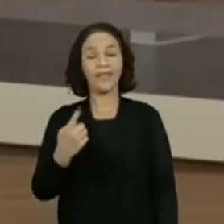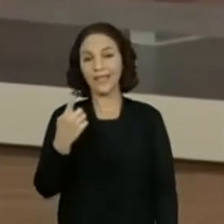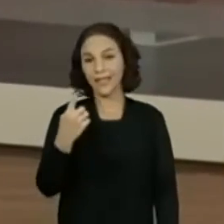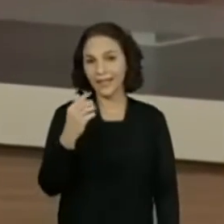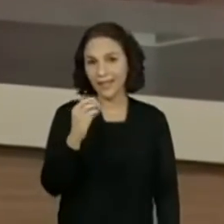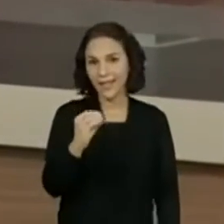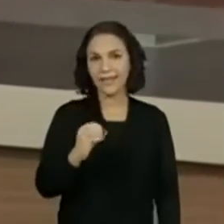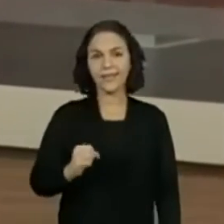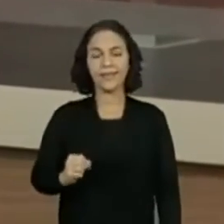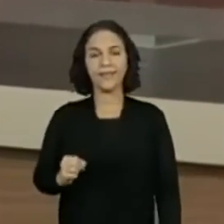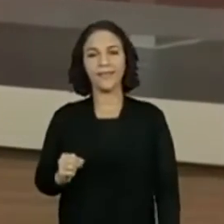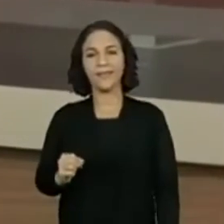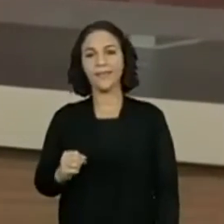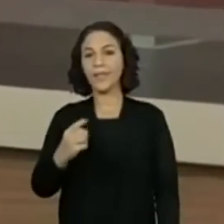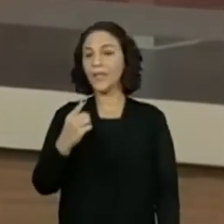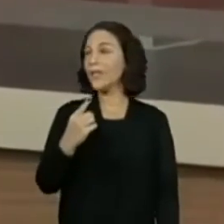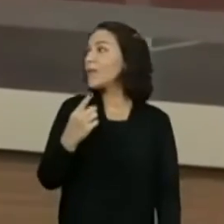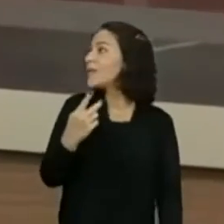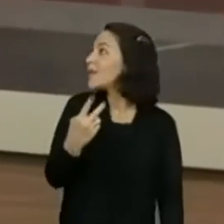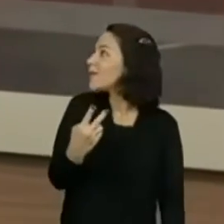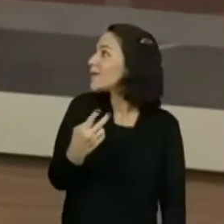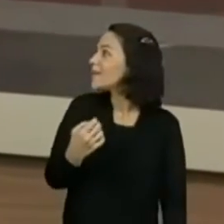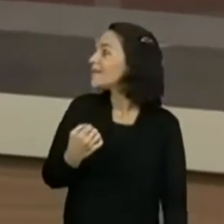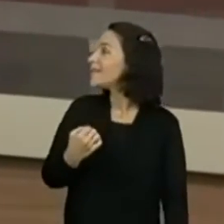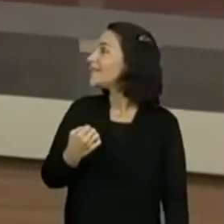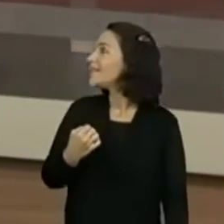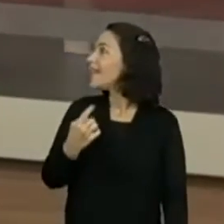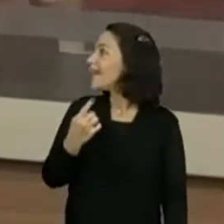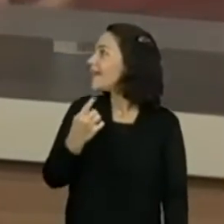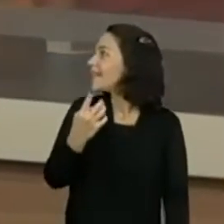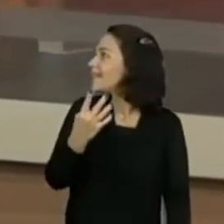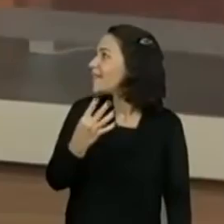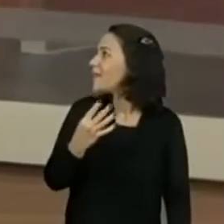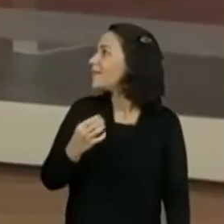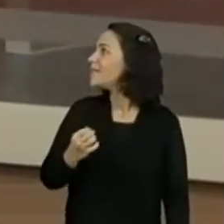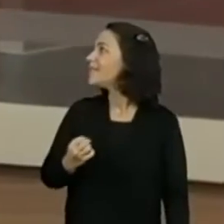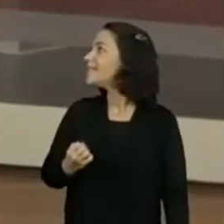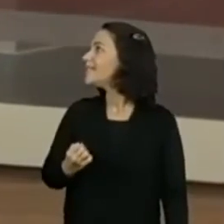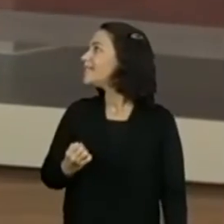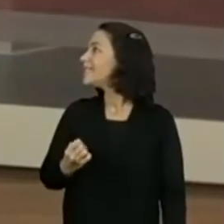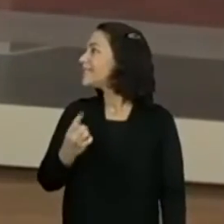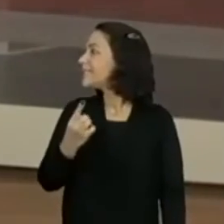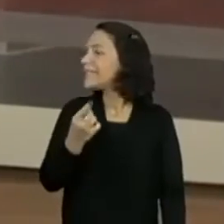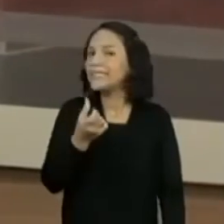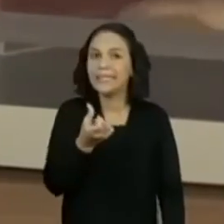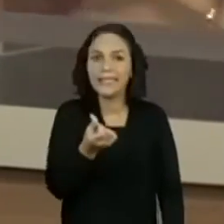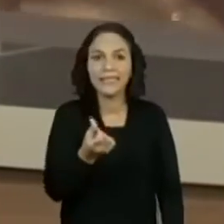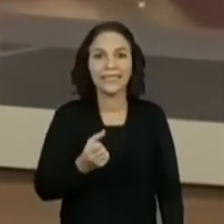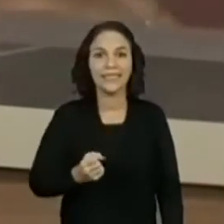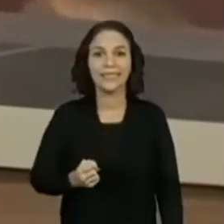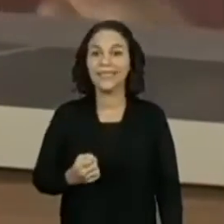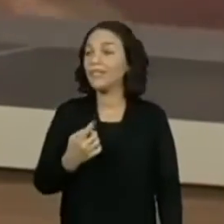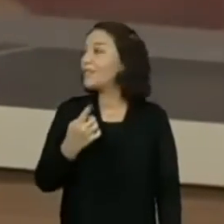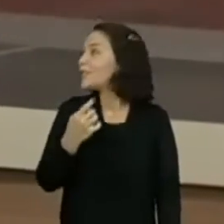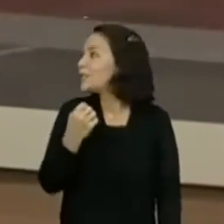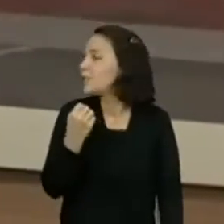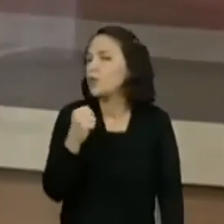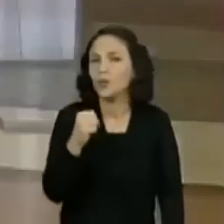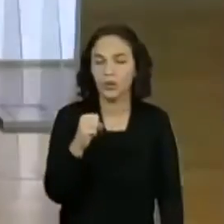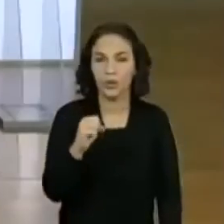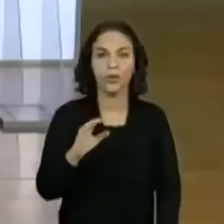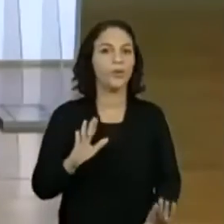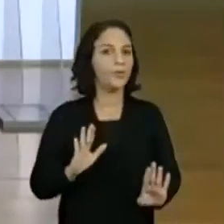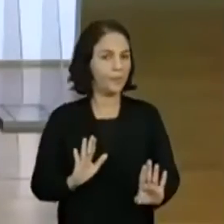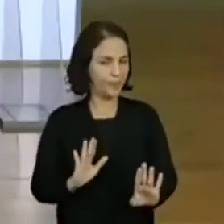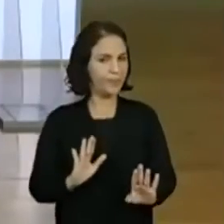dez, doze, quatorze, dezesseis, dezoito. Hum,